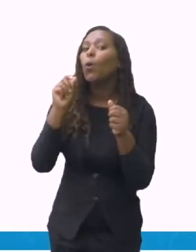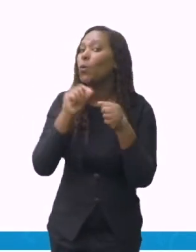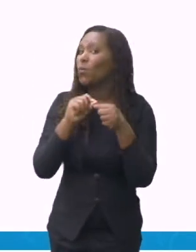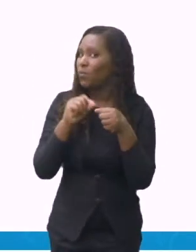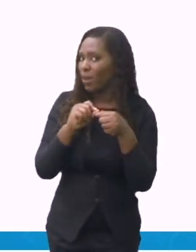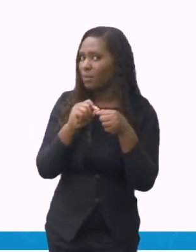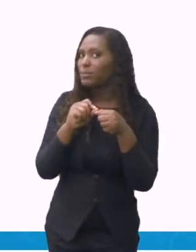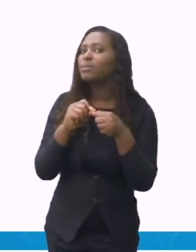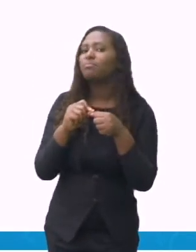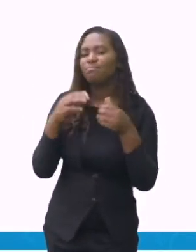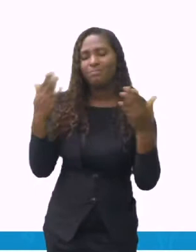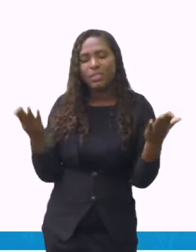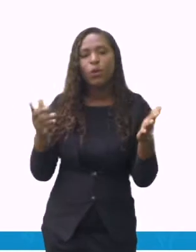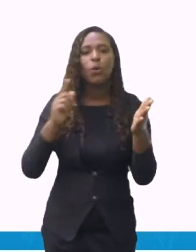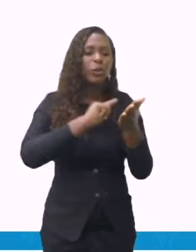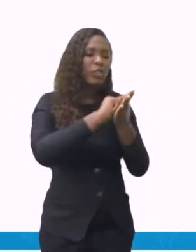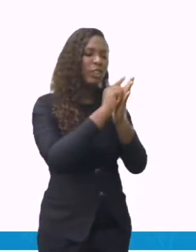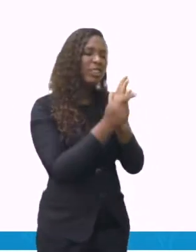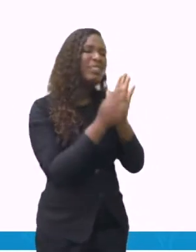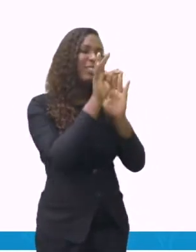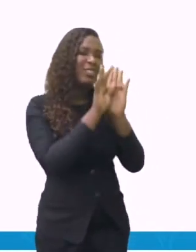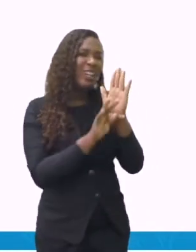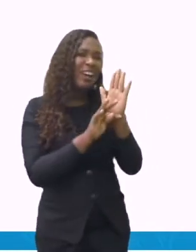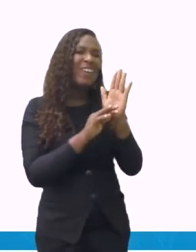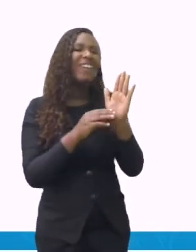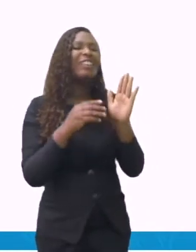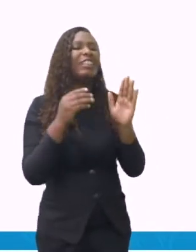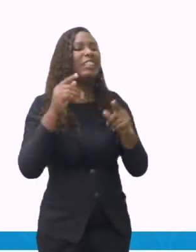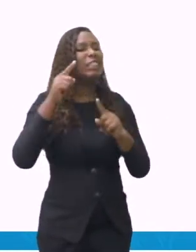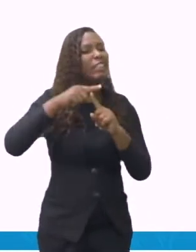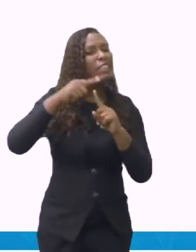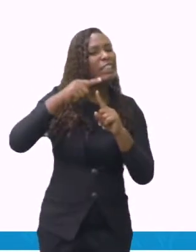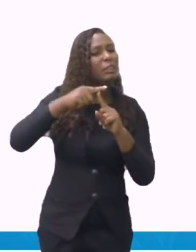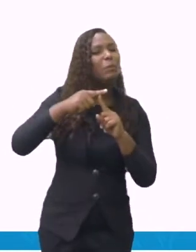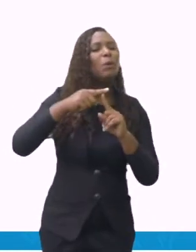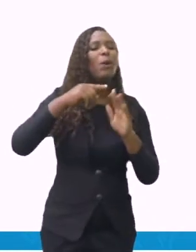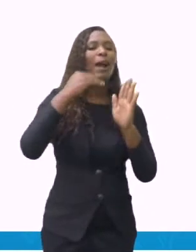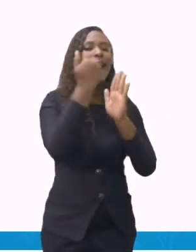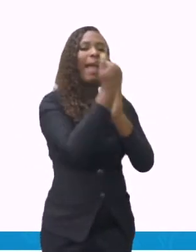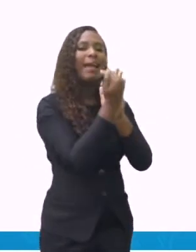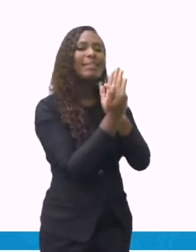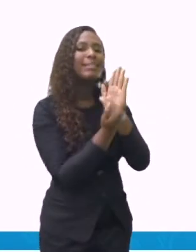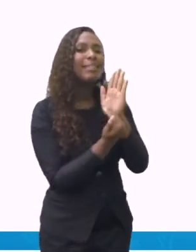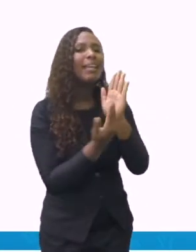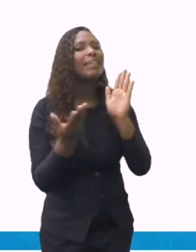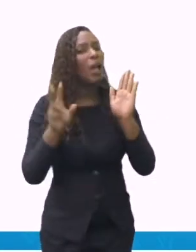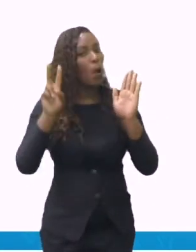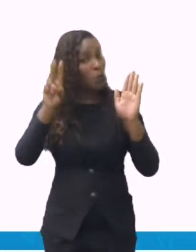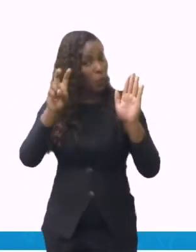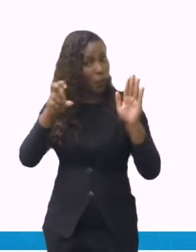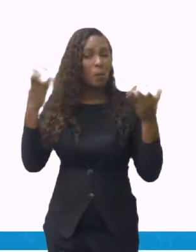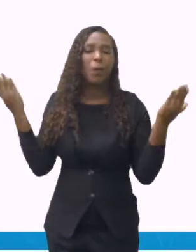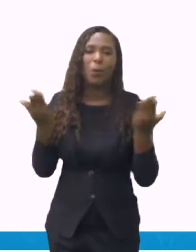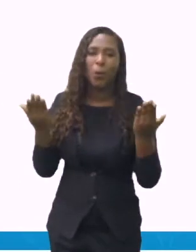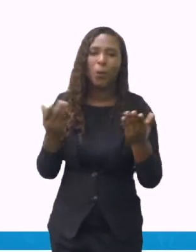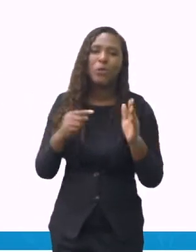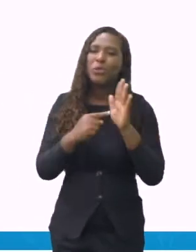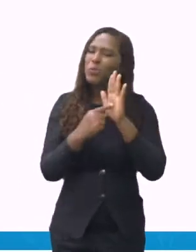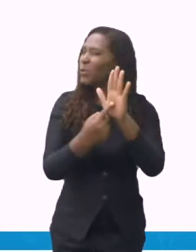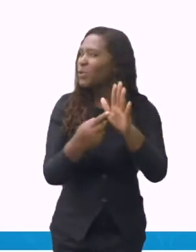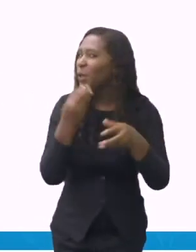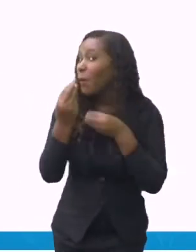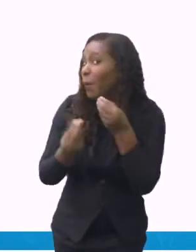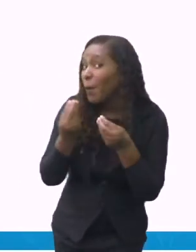receita é o que a gente vai falar hoje e como ele deve se apresentar. A receita então de